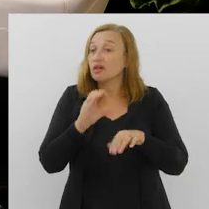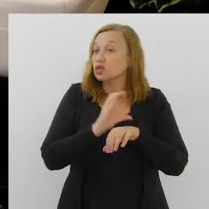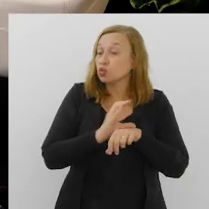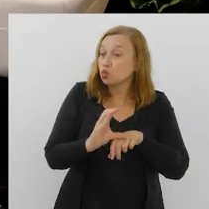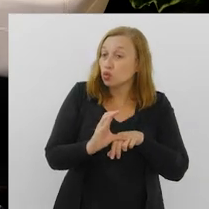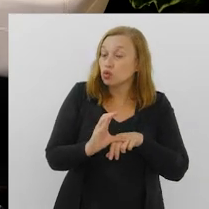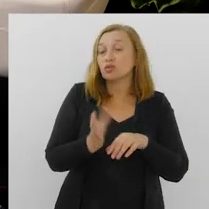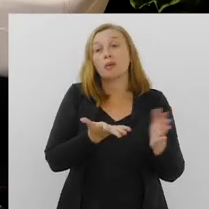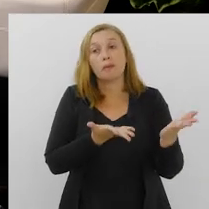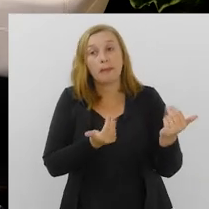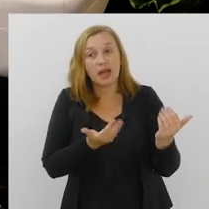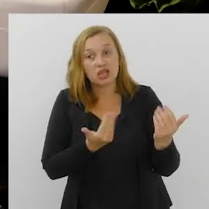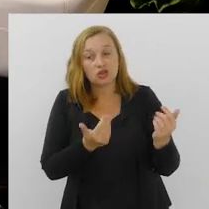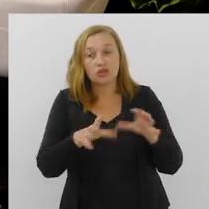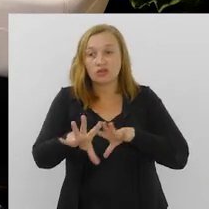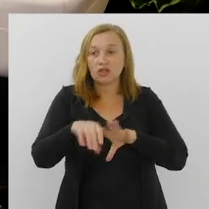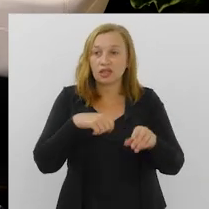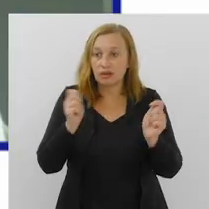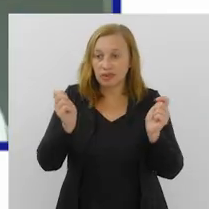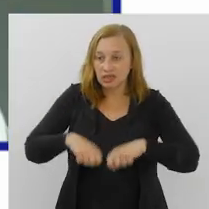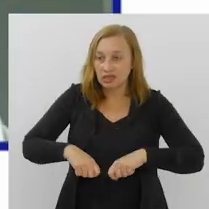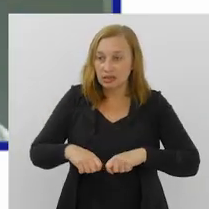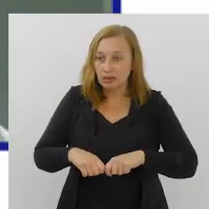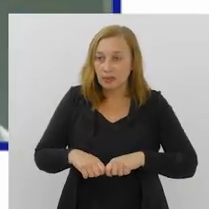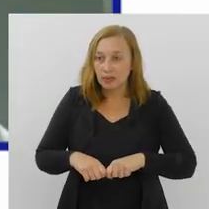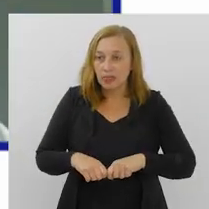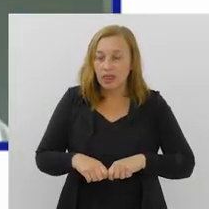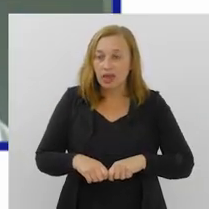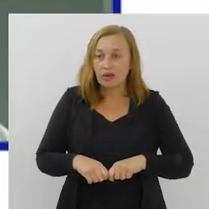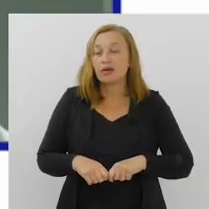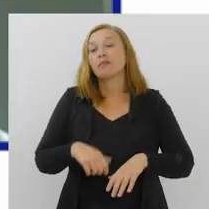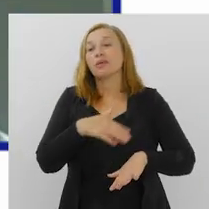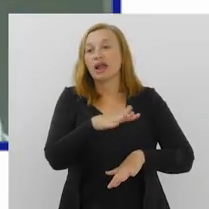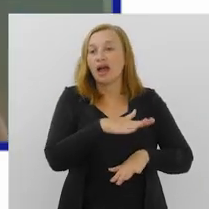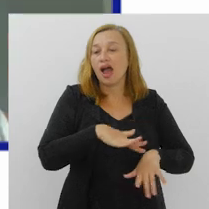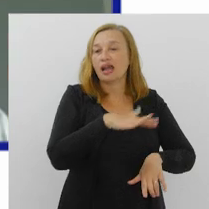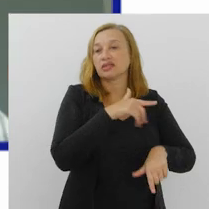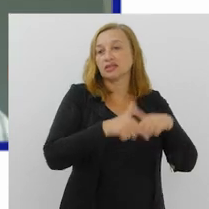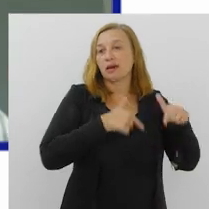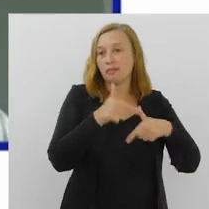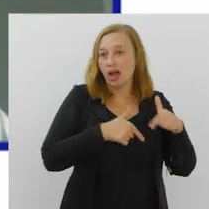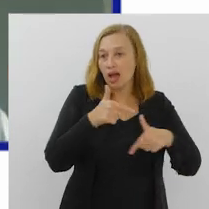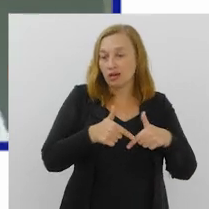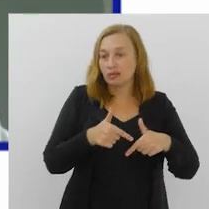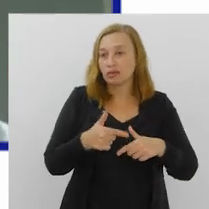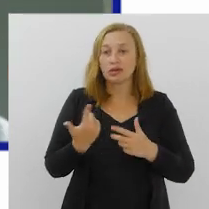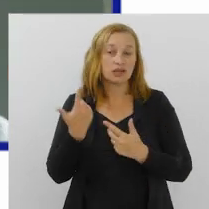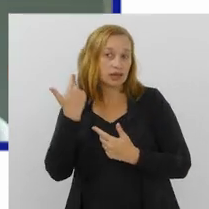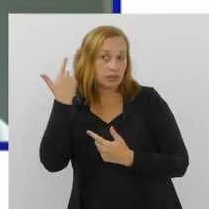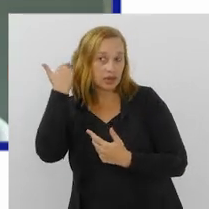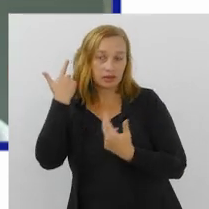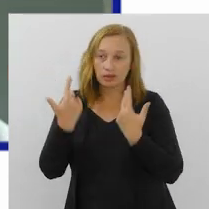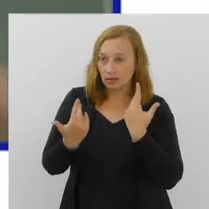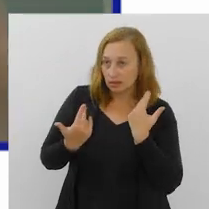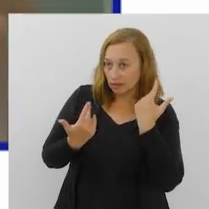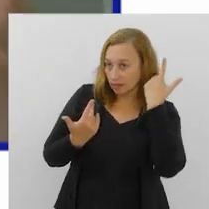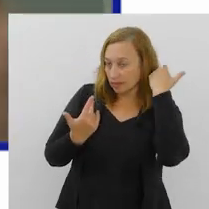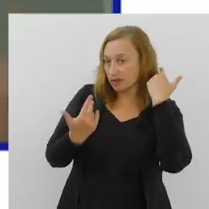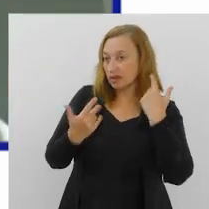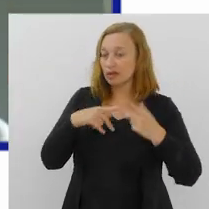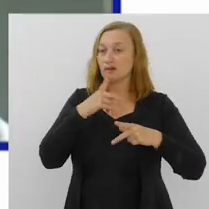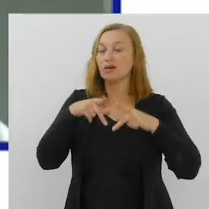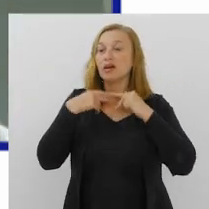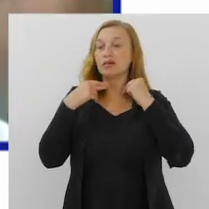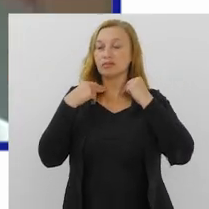a gente faz cursos para jovens de capacitação, tanto para o emprego, como cabeleireiro,